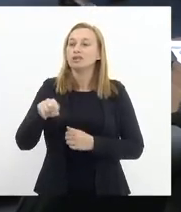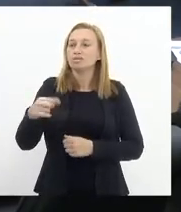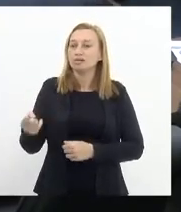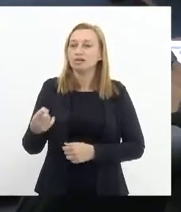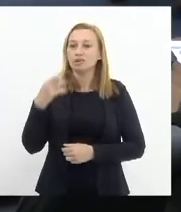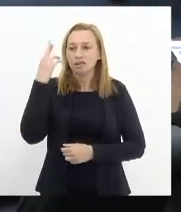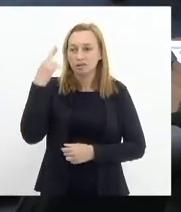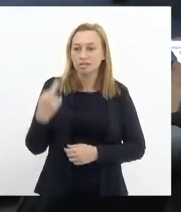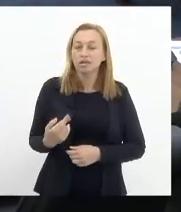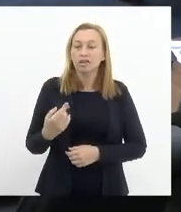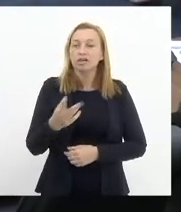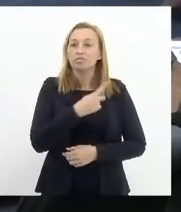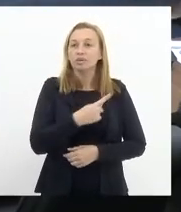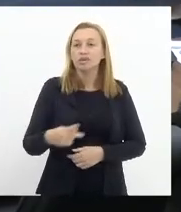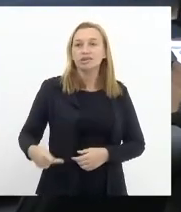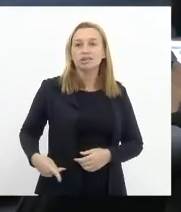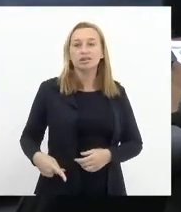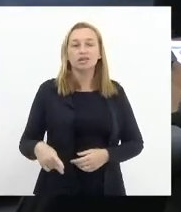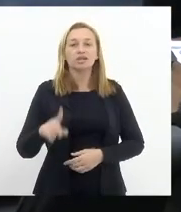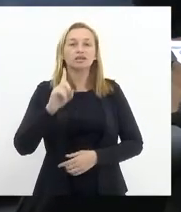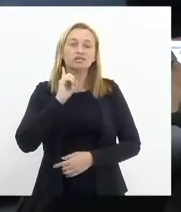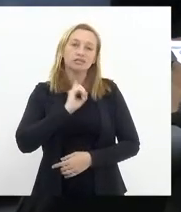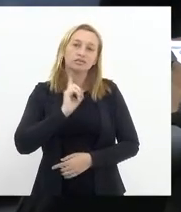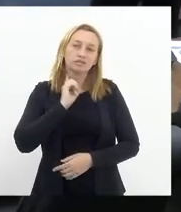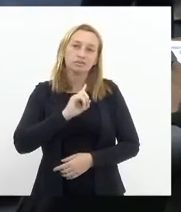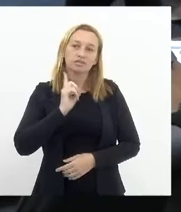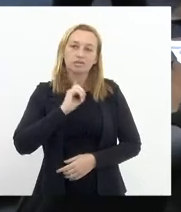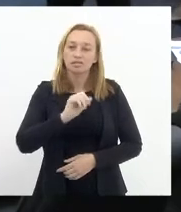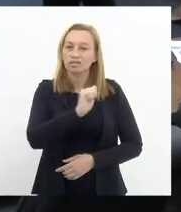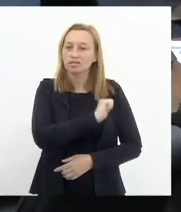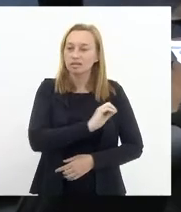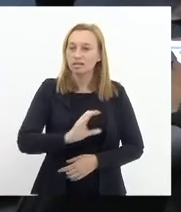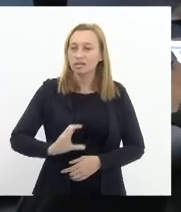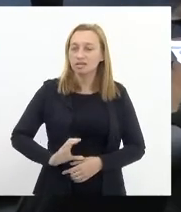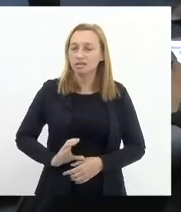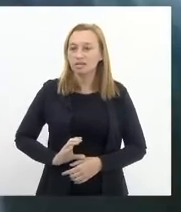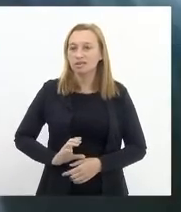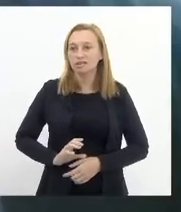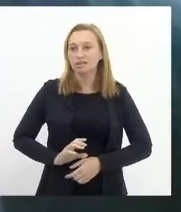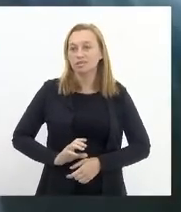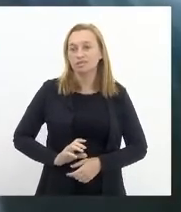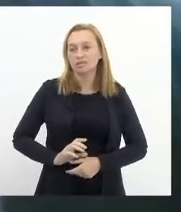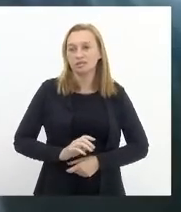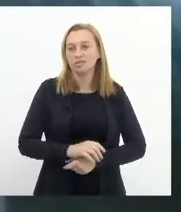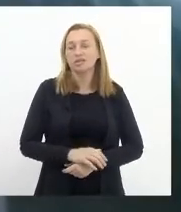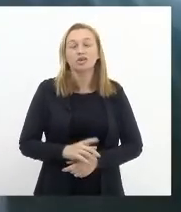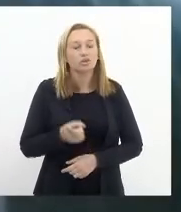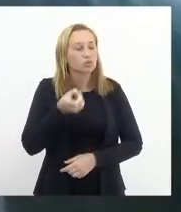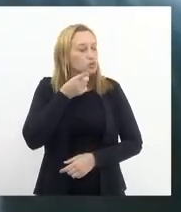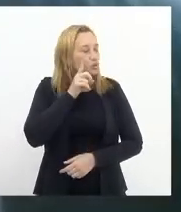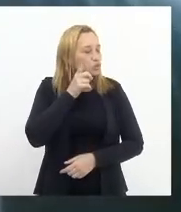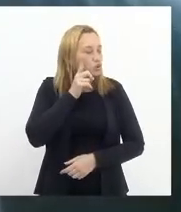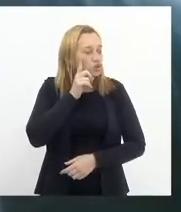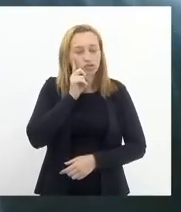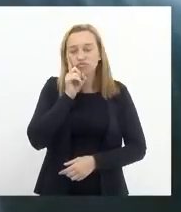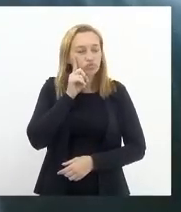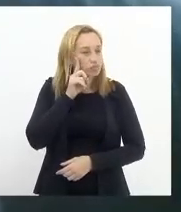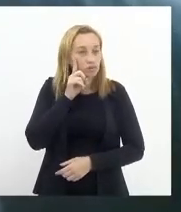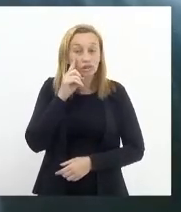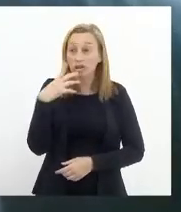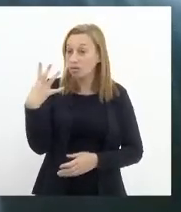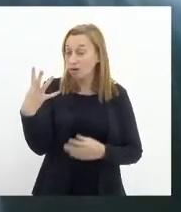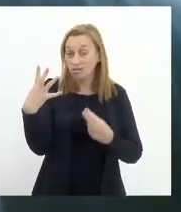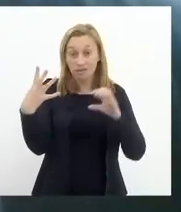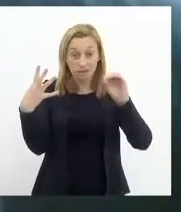presidente rubro negro andré siciliano não é todos os dias que se ganha de 4 a